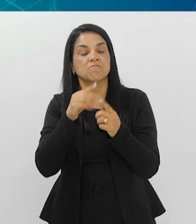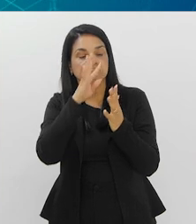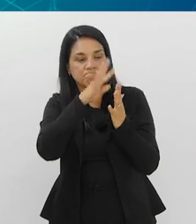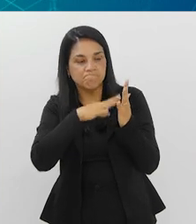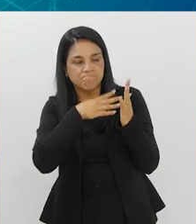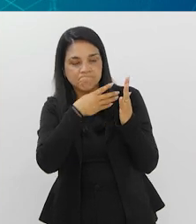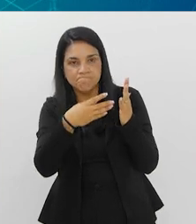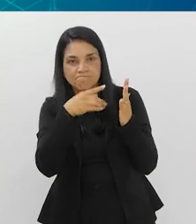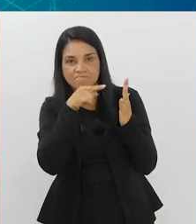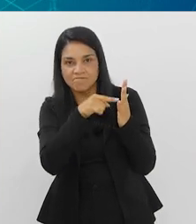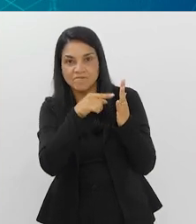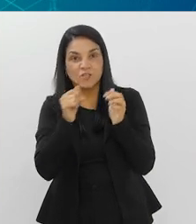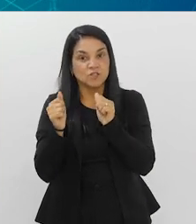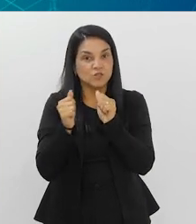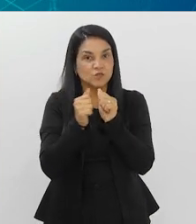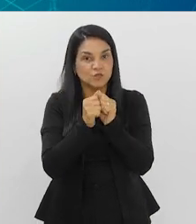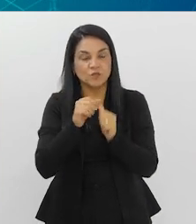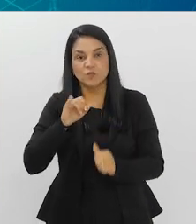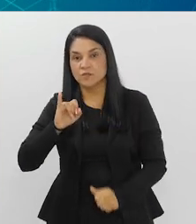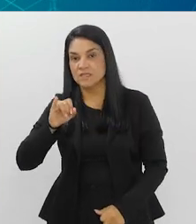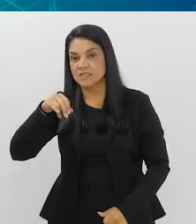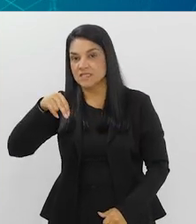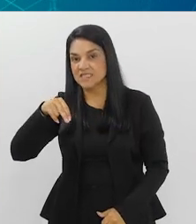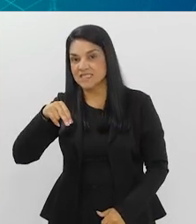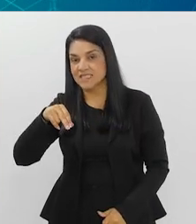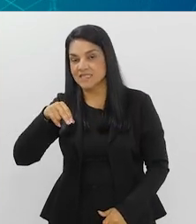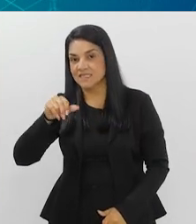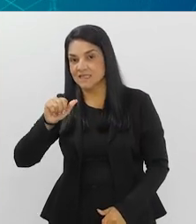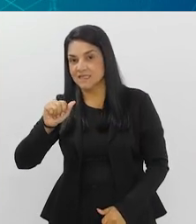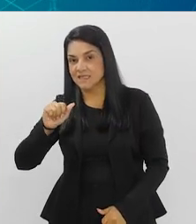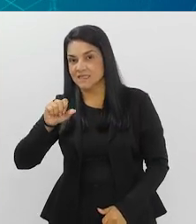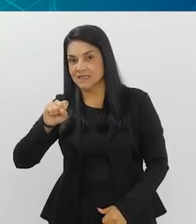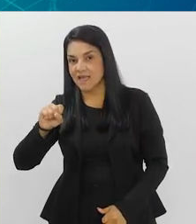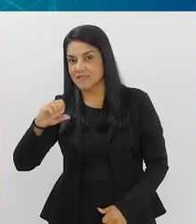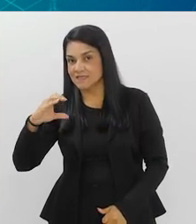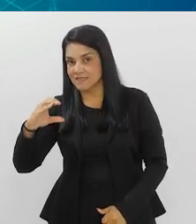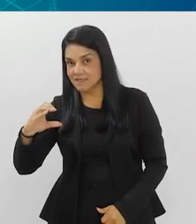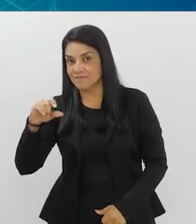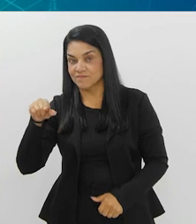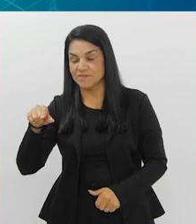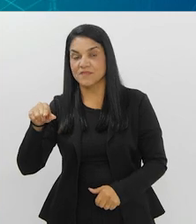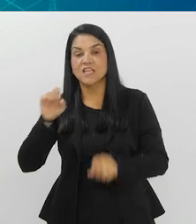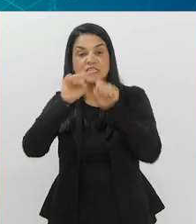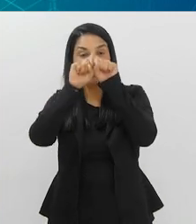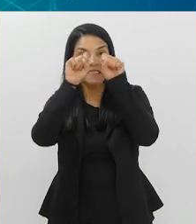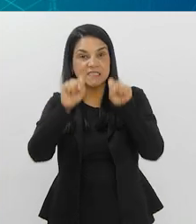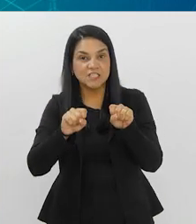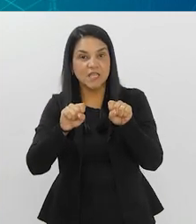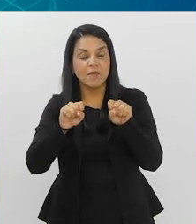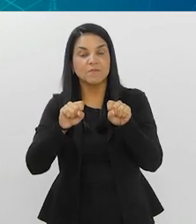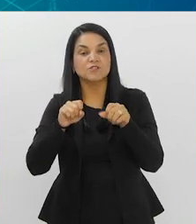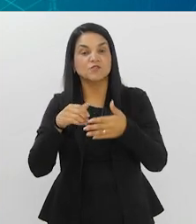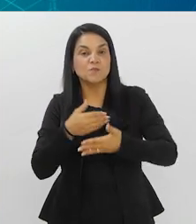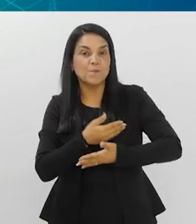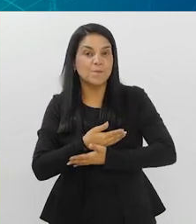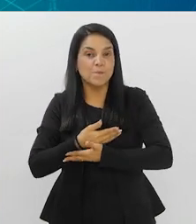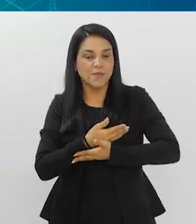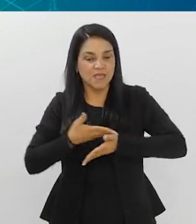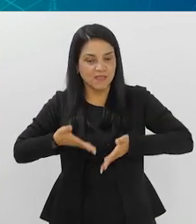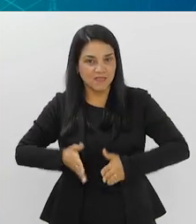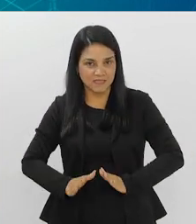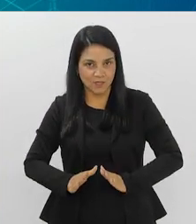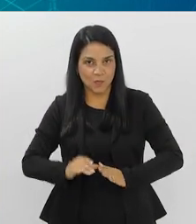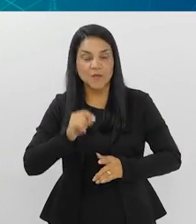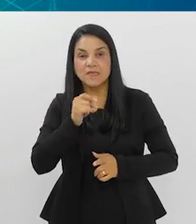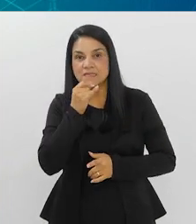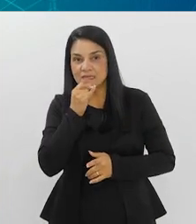programa de imunização junto com o SINASC. O que é o SINASC? É o sistema de nascidos vivos.